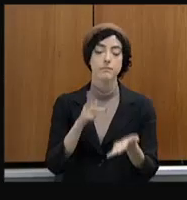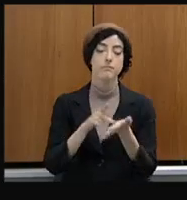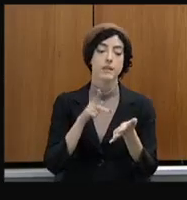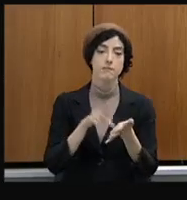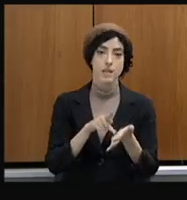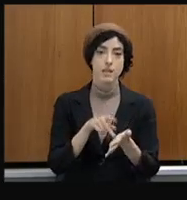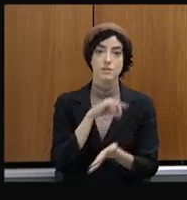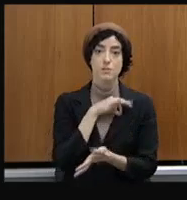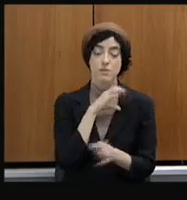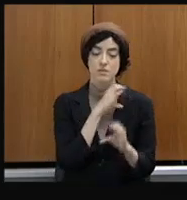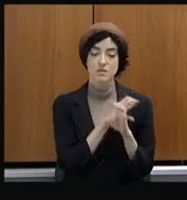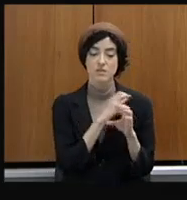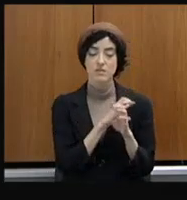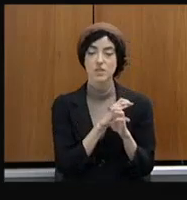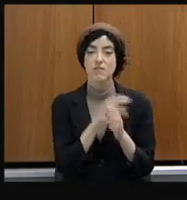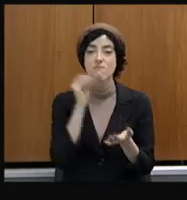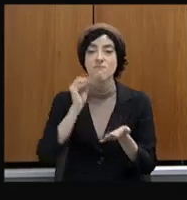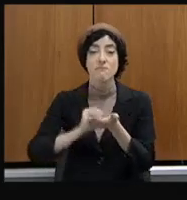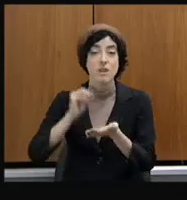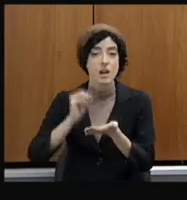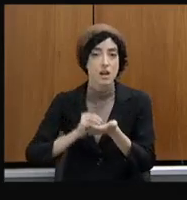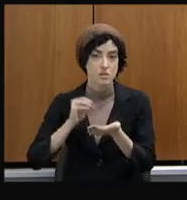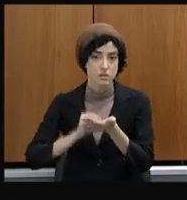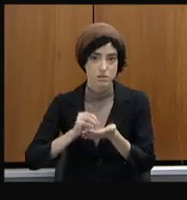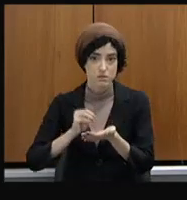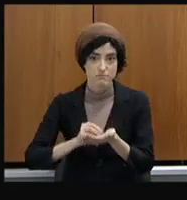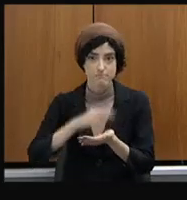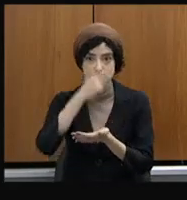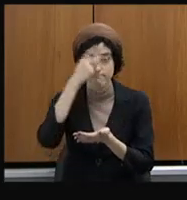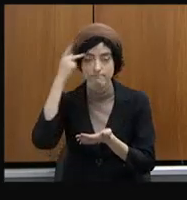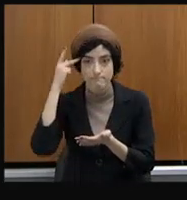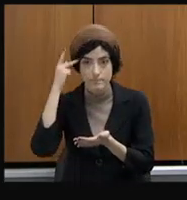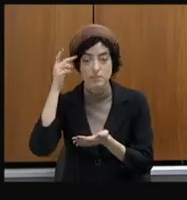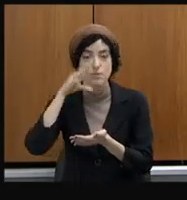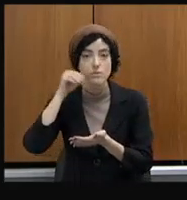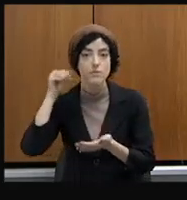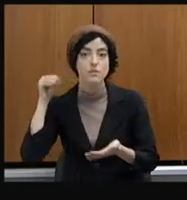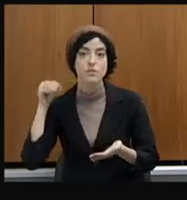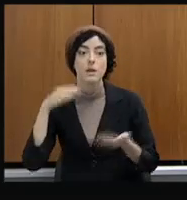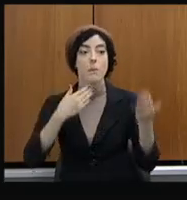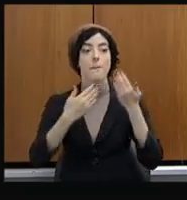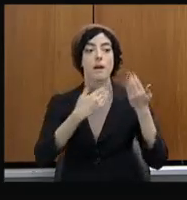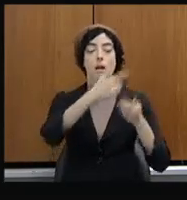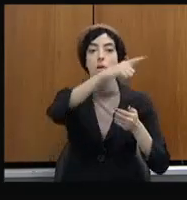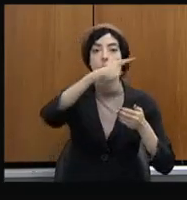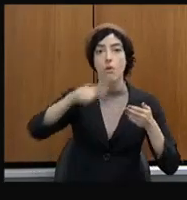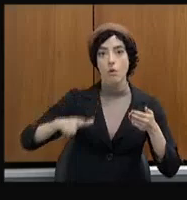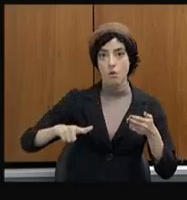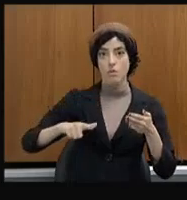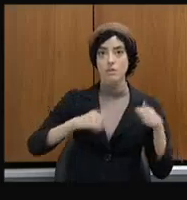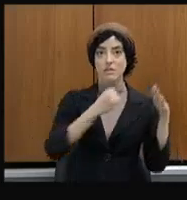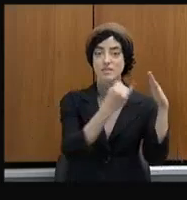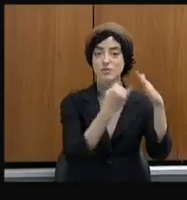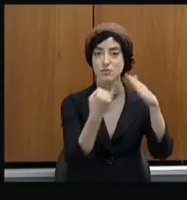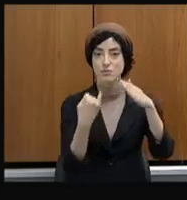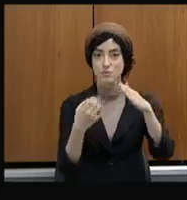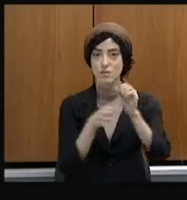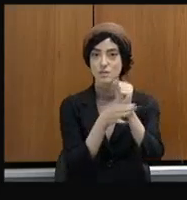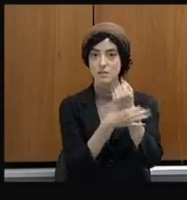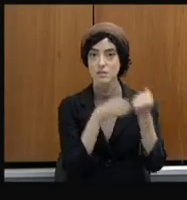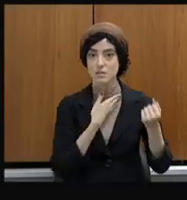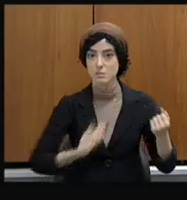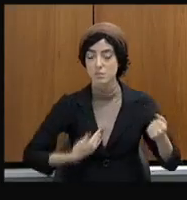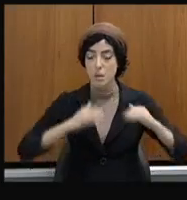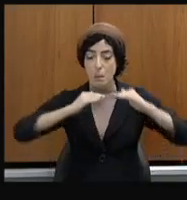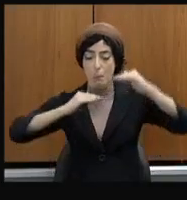sabe que a PM tem um número de policiais que tem em todo o estado de Minas Gerais. Nós não queremos isso, nós queremos todas